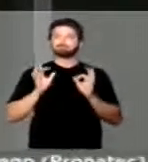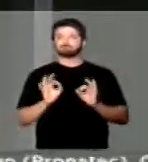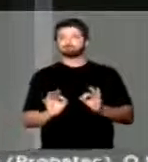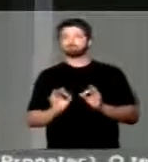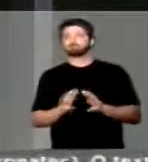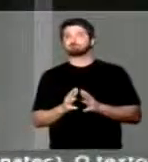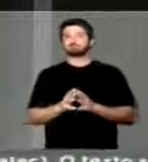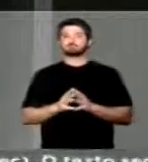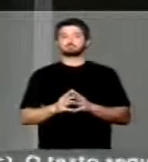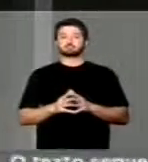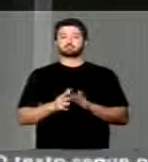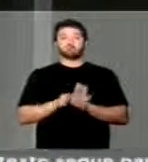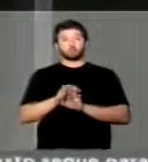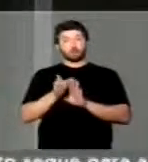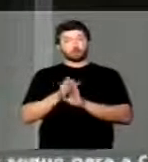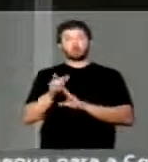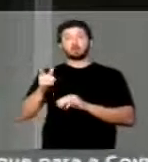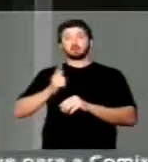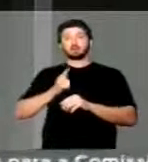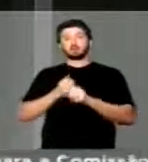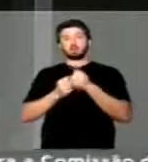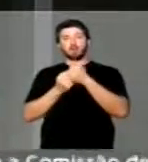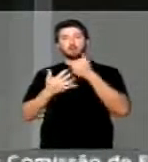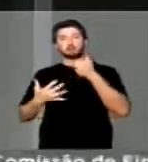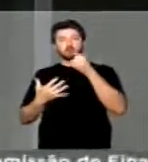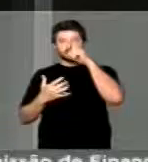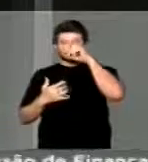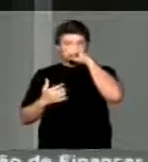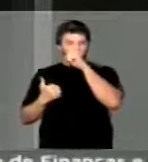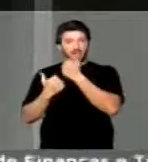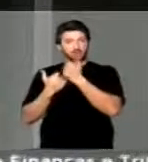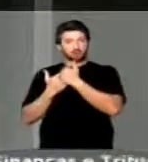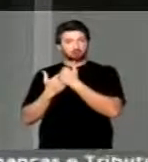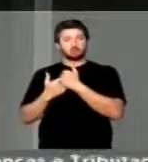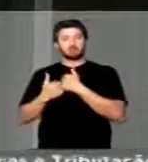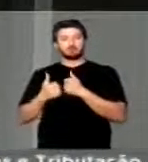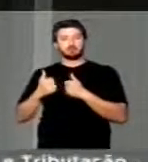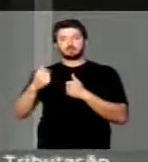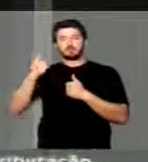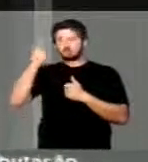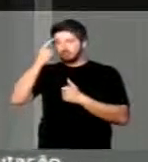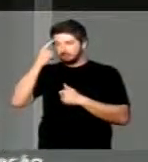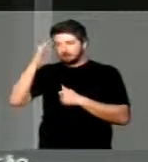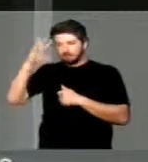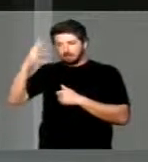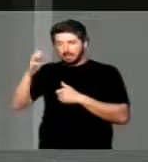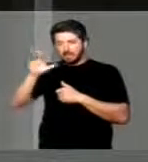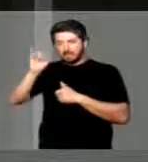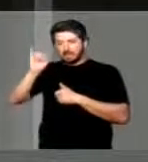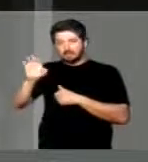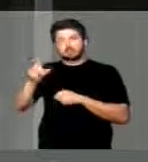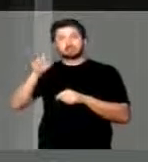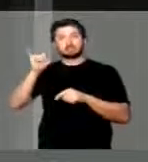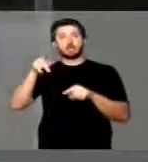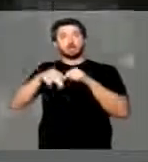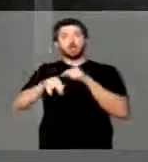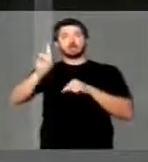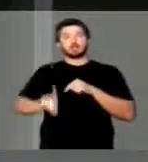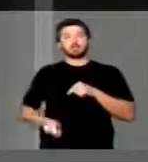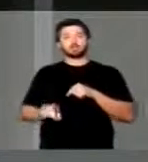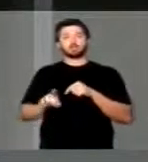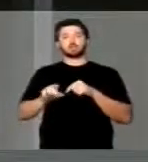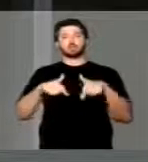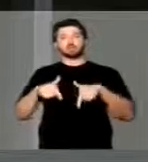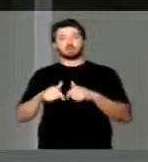Certamente, foi orientada por uma assessoria que só vê como saída para a crise o corte de direito dos